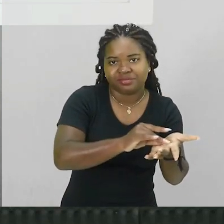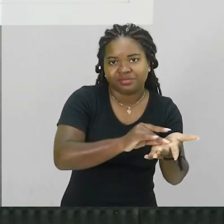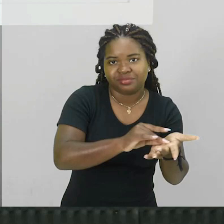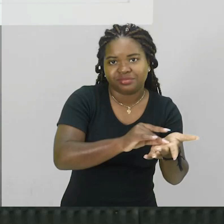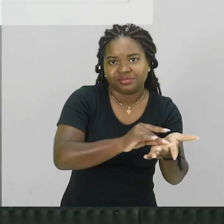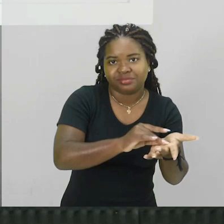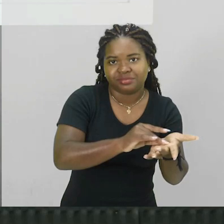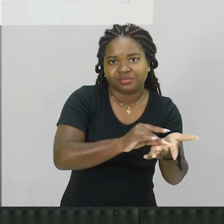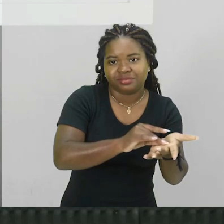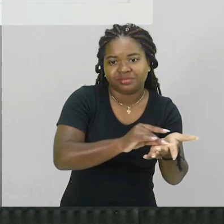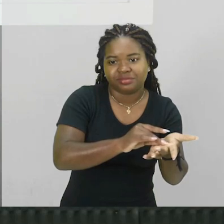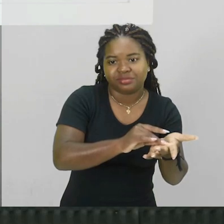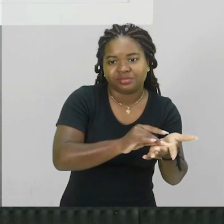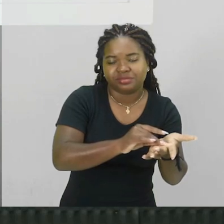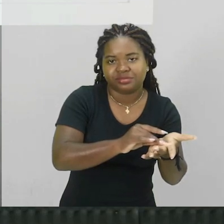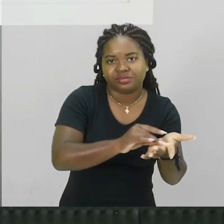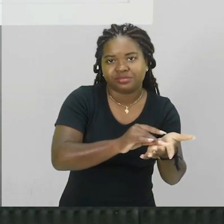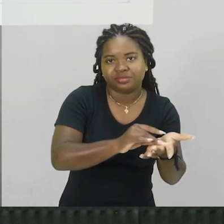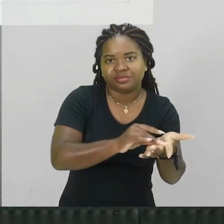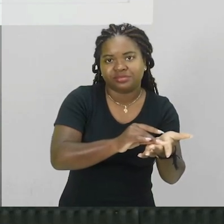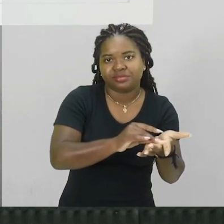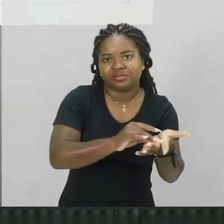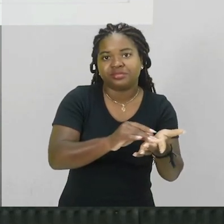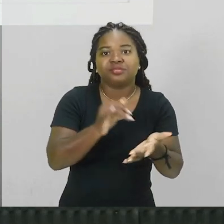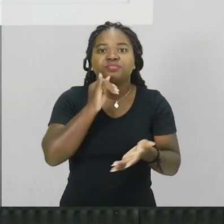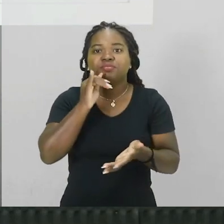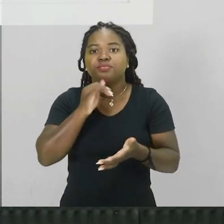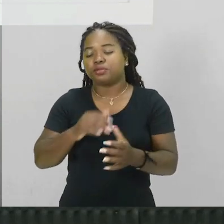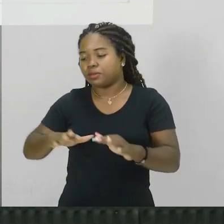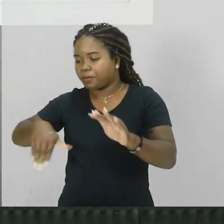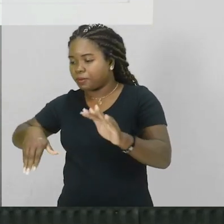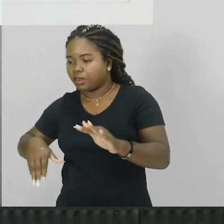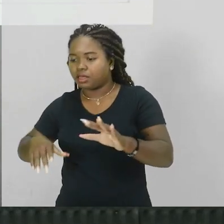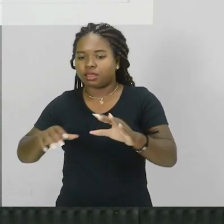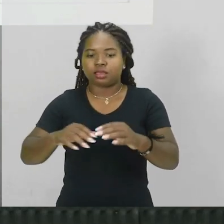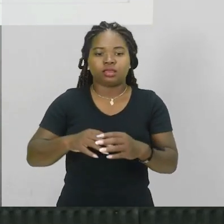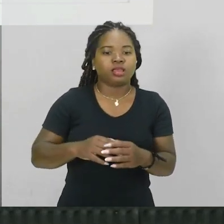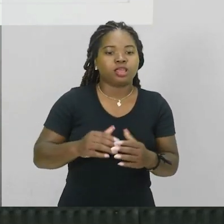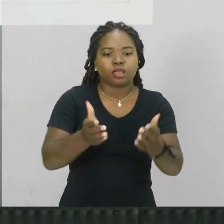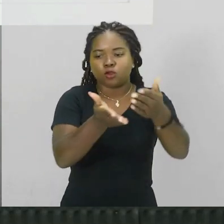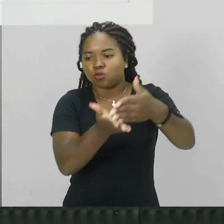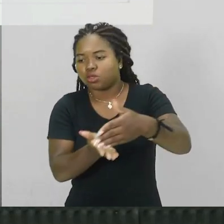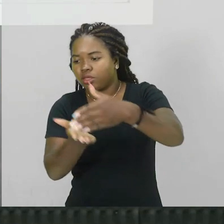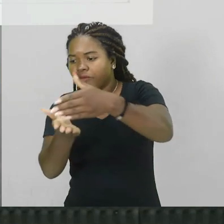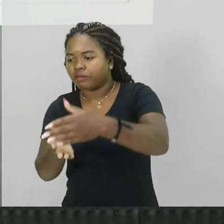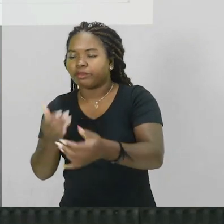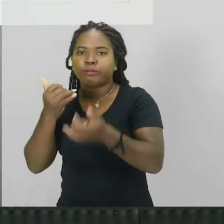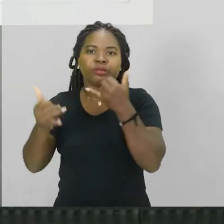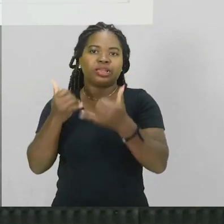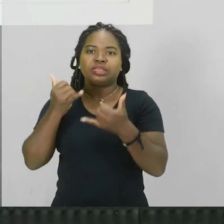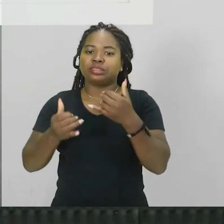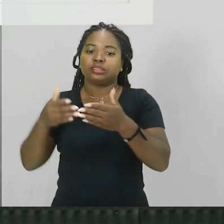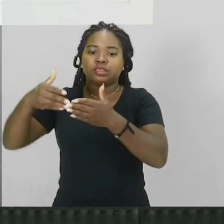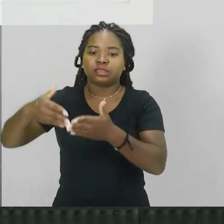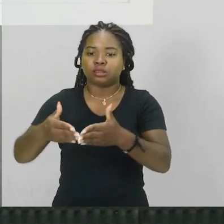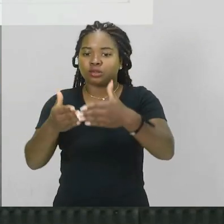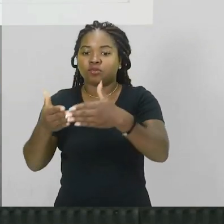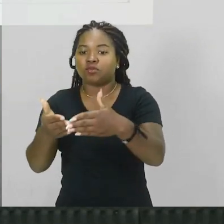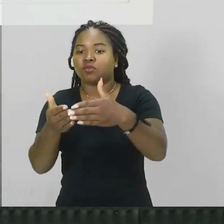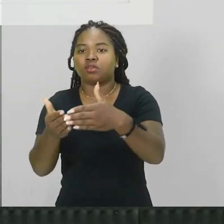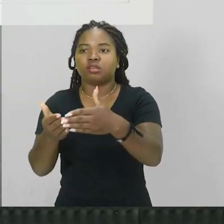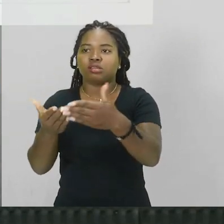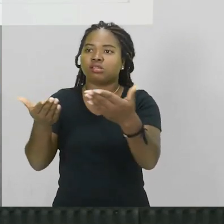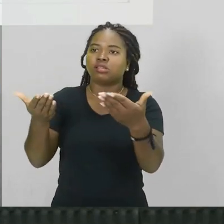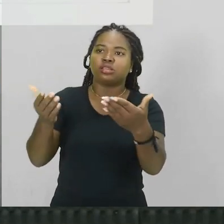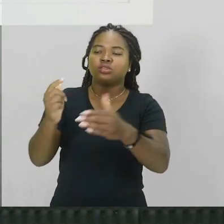de fato. O navio não está voando. Mas aí, quando a gente olha, a impressão que tem é que ele está ali justamente